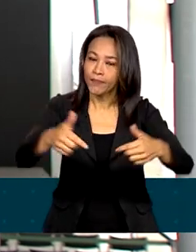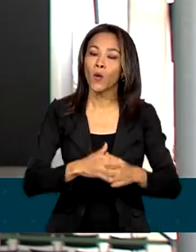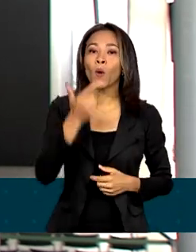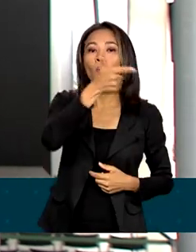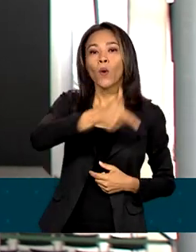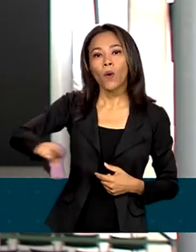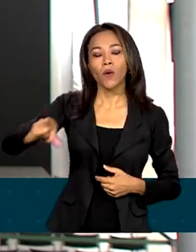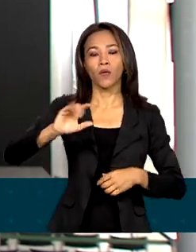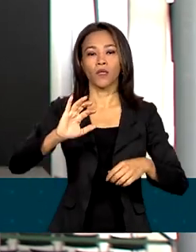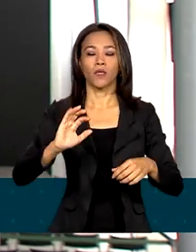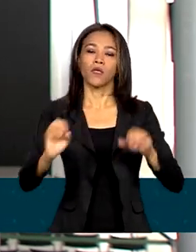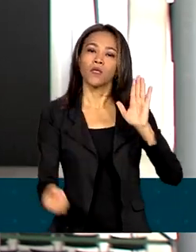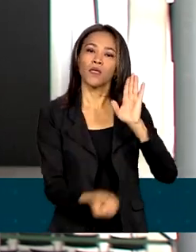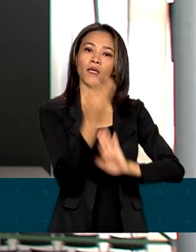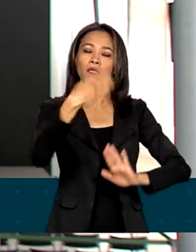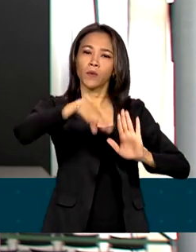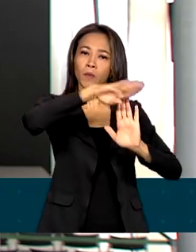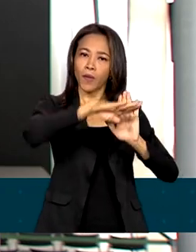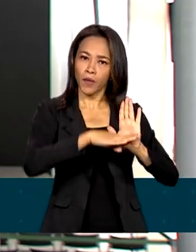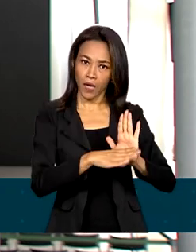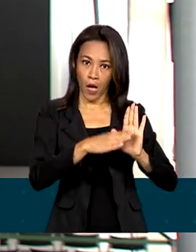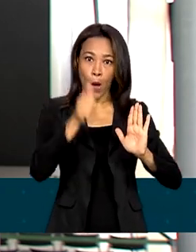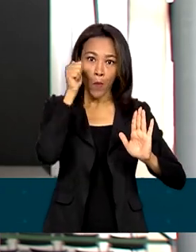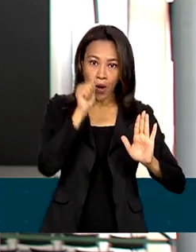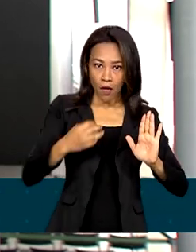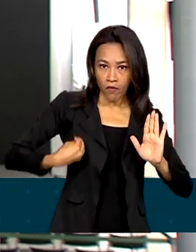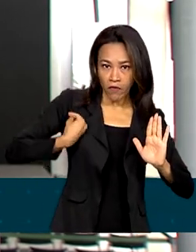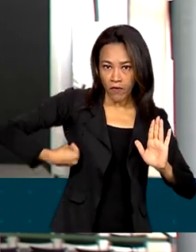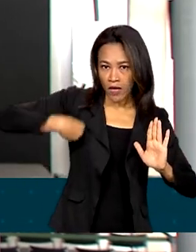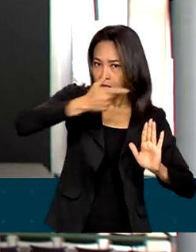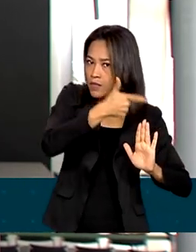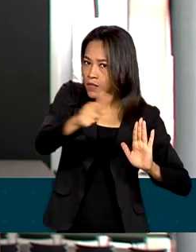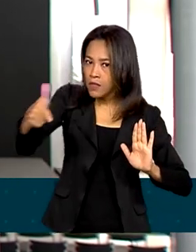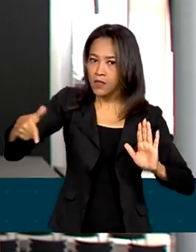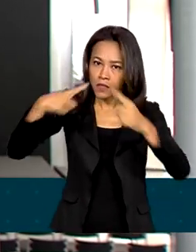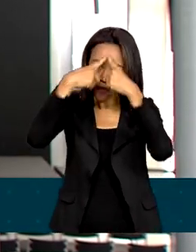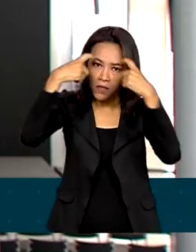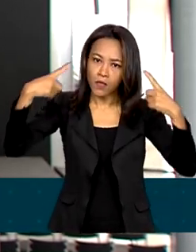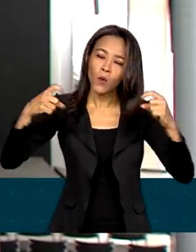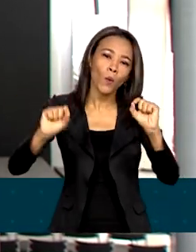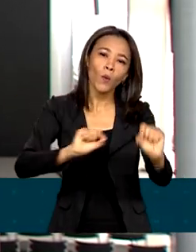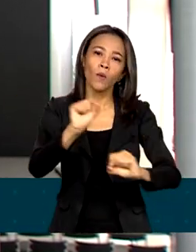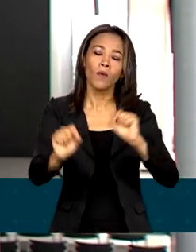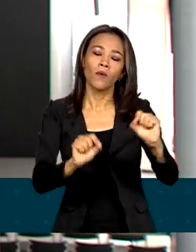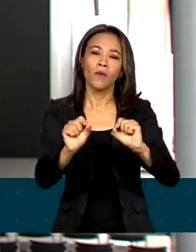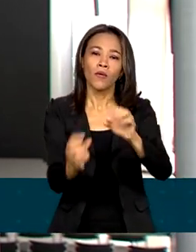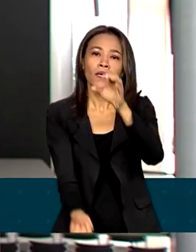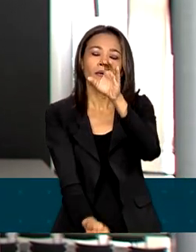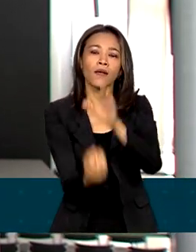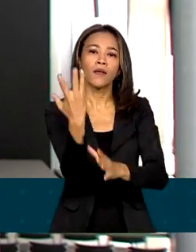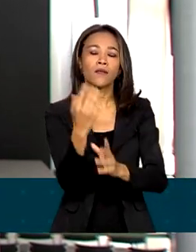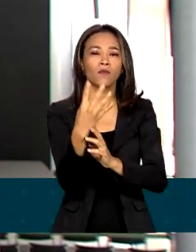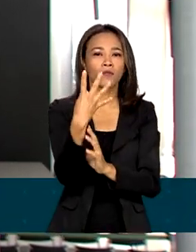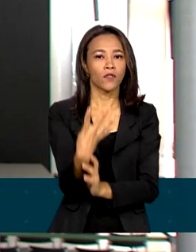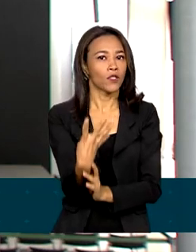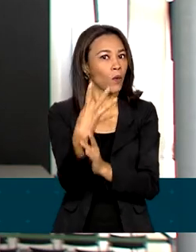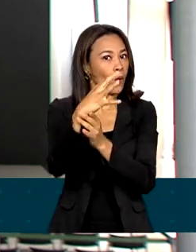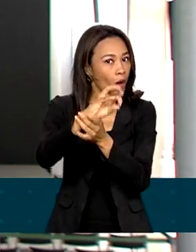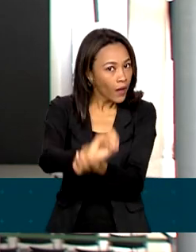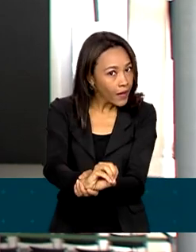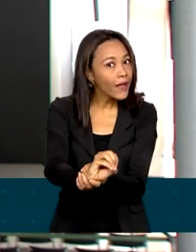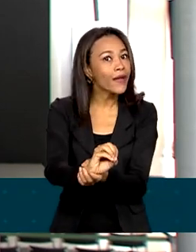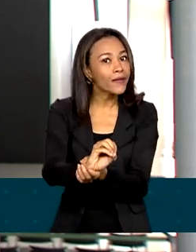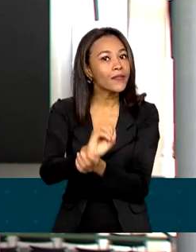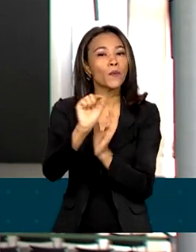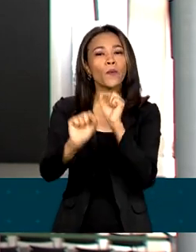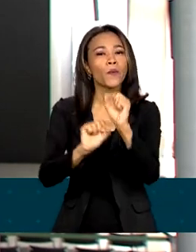do programa Mulher Viver Sem Violência. com a implantação de 40 unidades, olha só, da